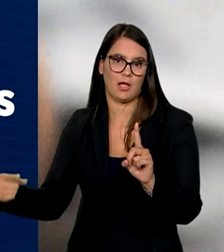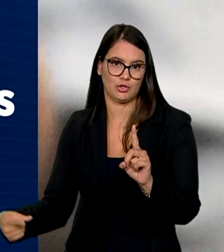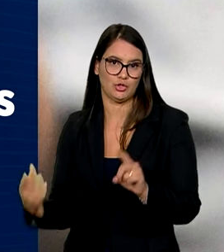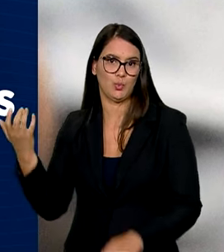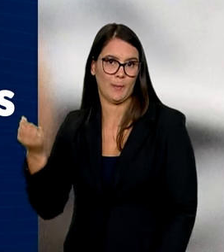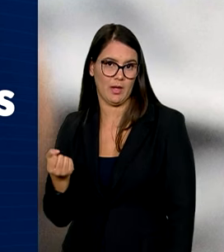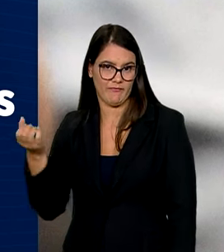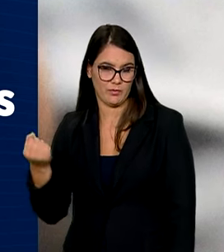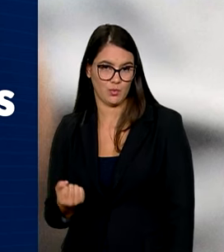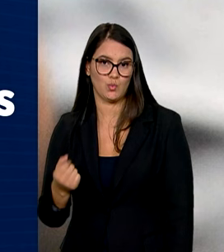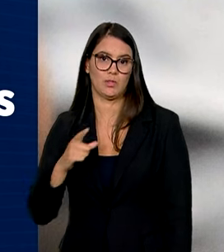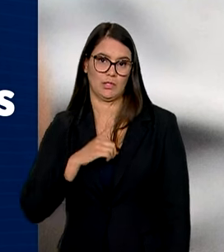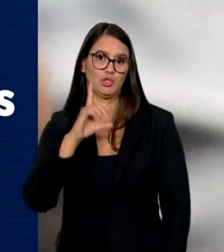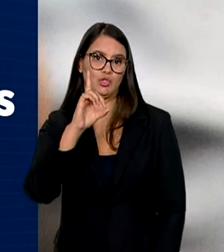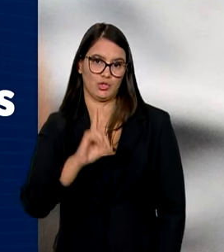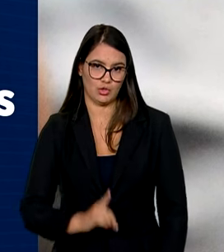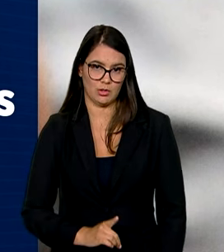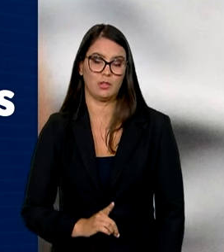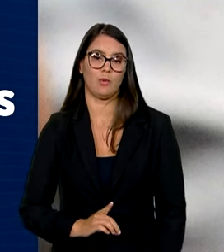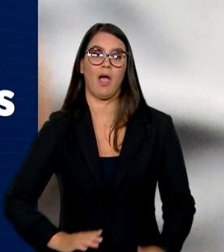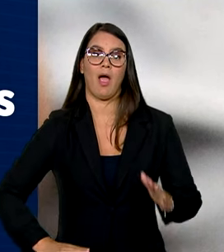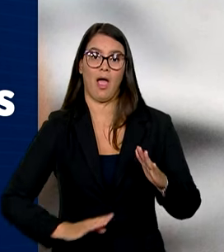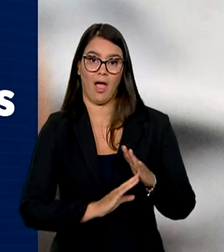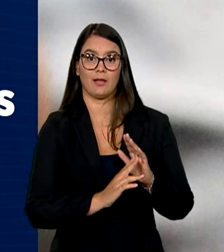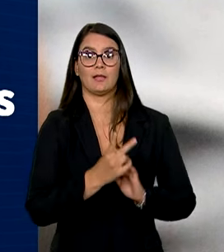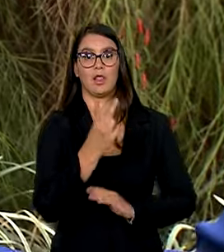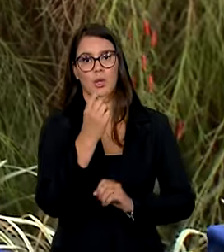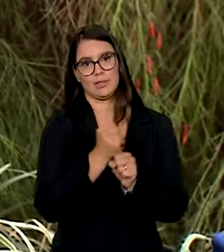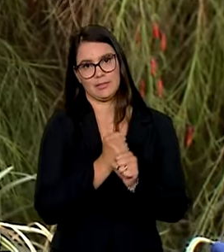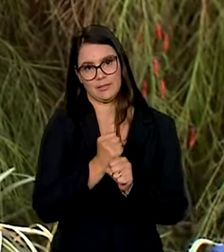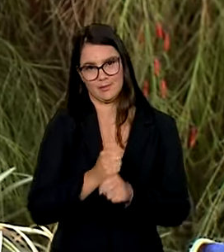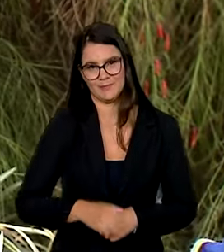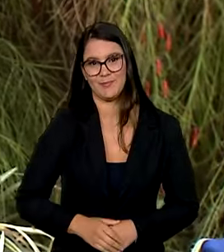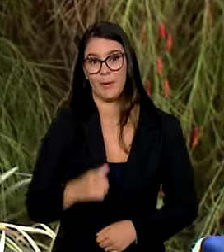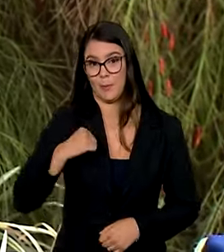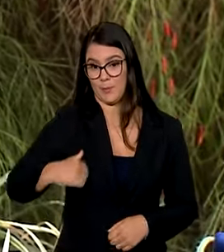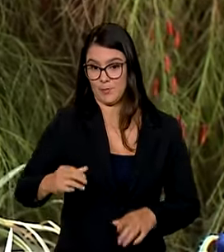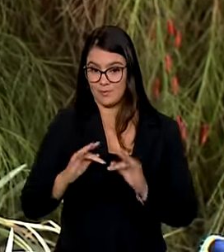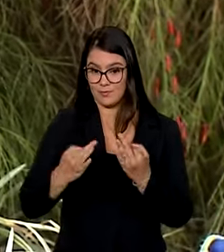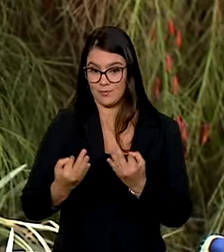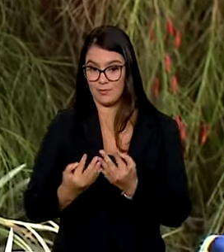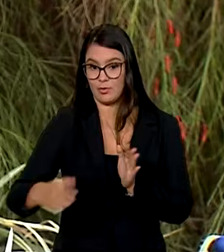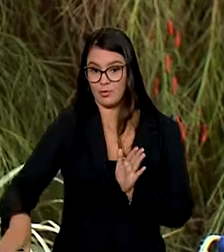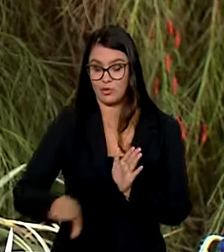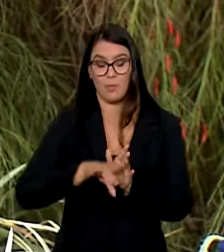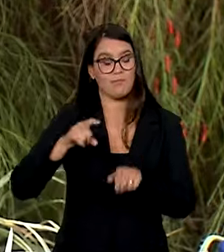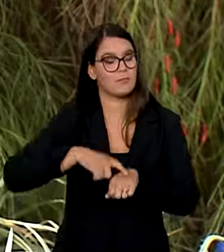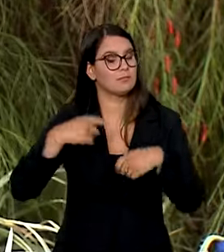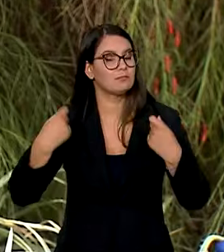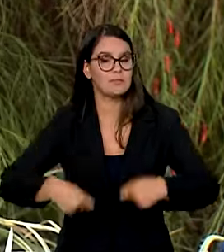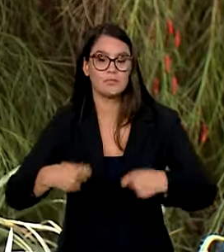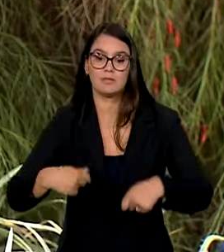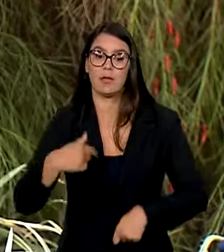benefício, a que teriam direito por até dois anos. O Bolsa Família, ele chegou no momento que eu estava precisando muito,